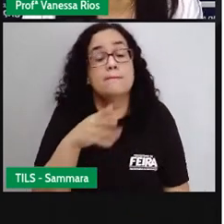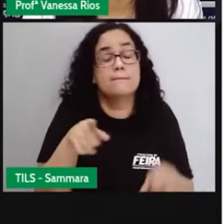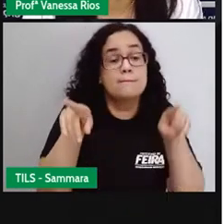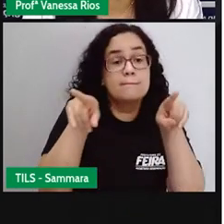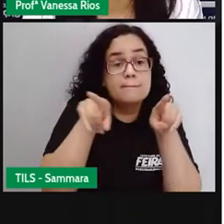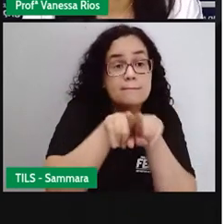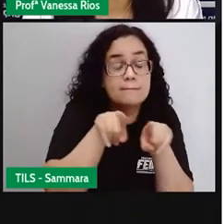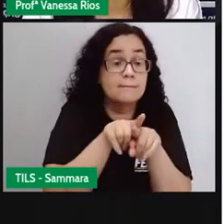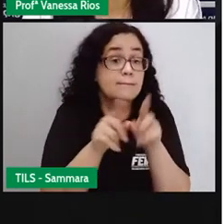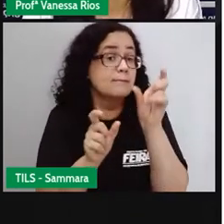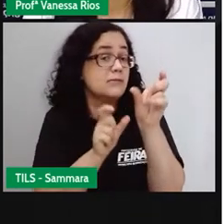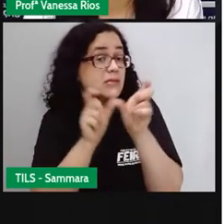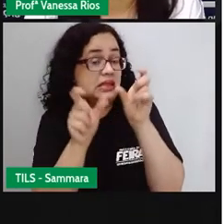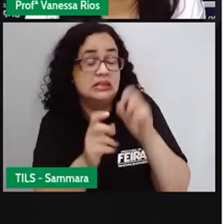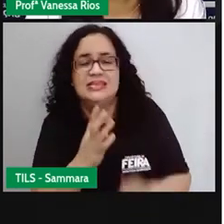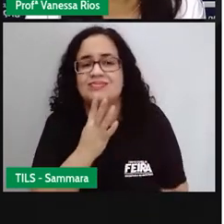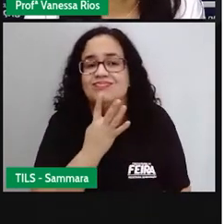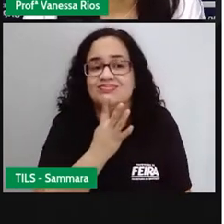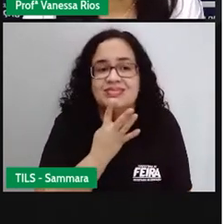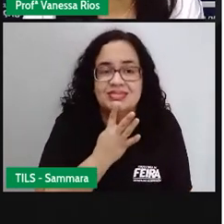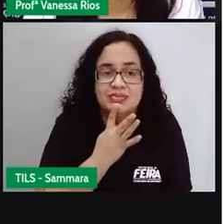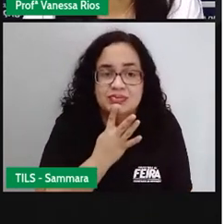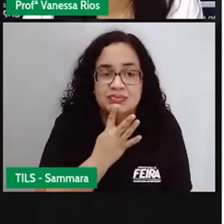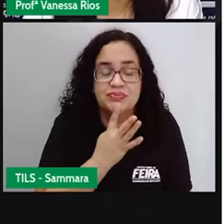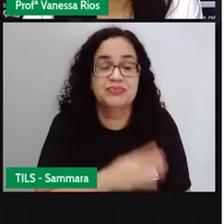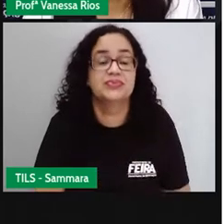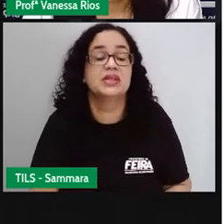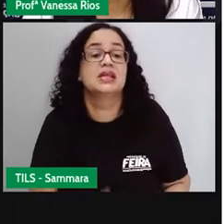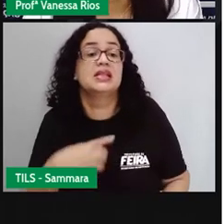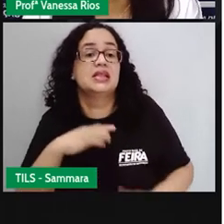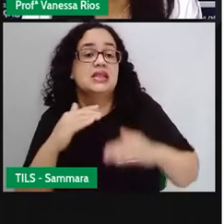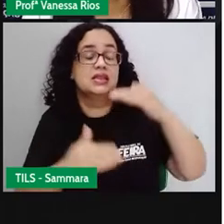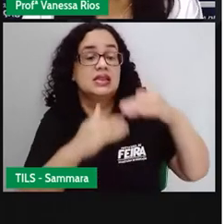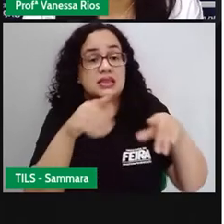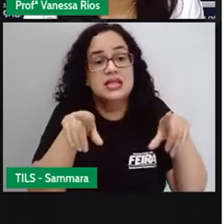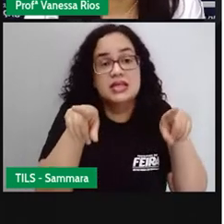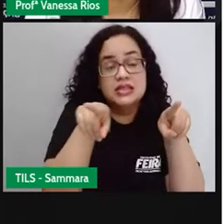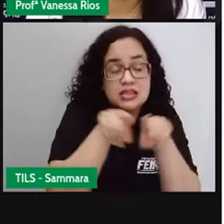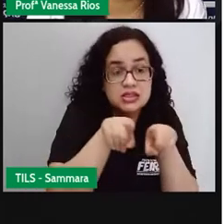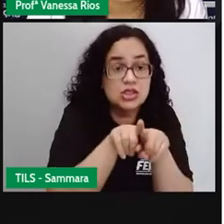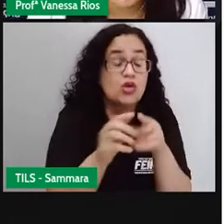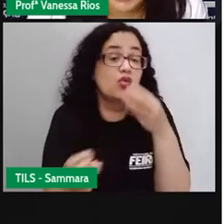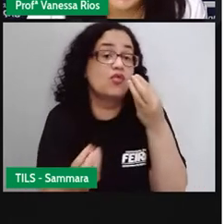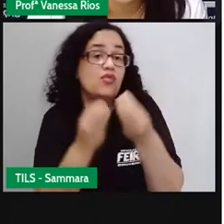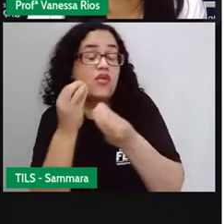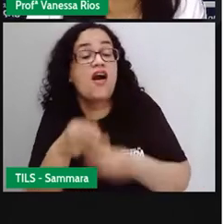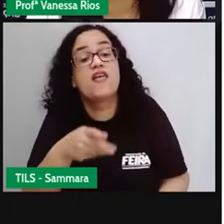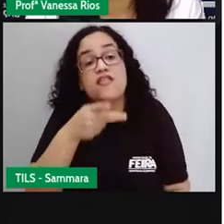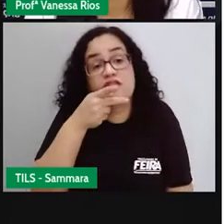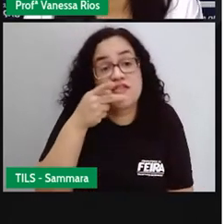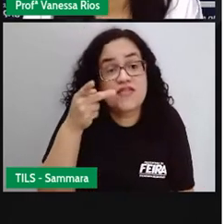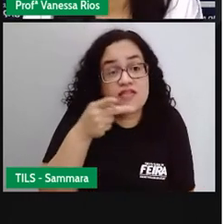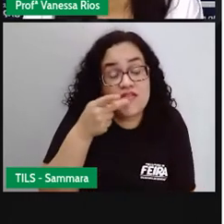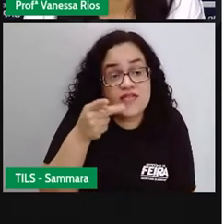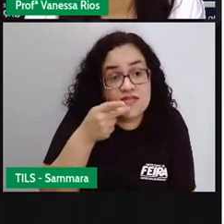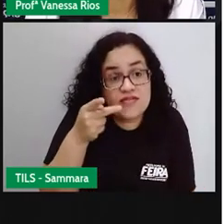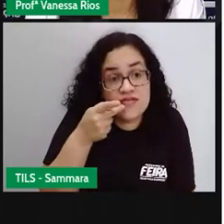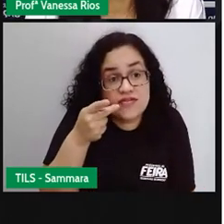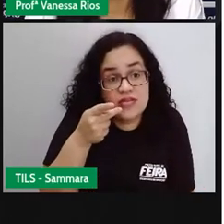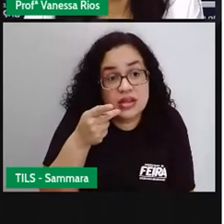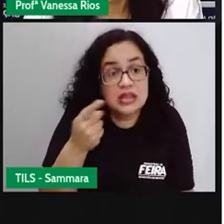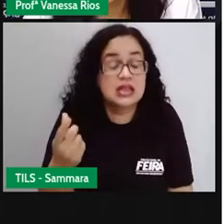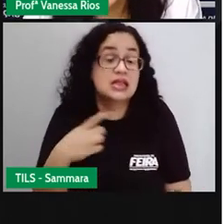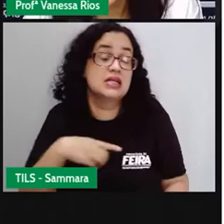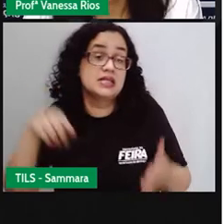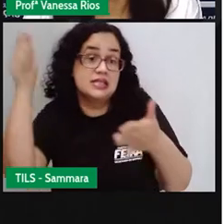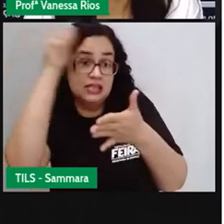observa palavras que a gente não conhece. E isso vai influenciar tanto na nossa forma de falar, quanto também na forma da